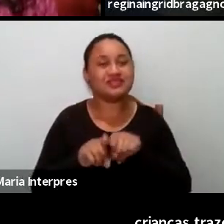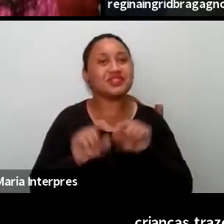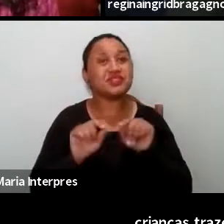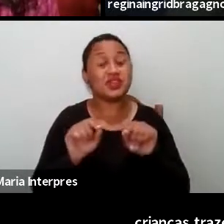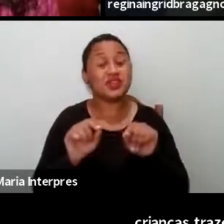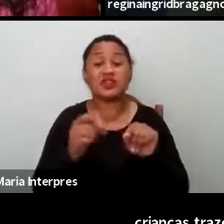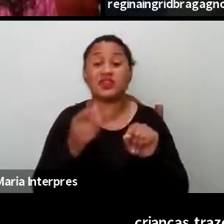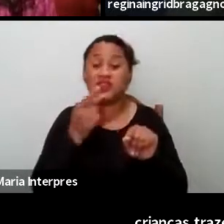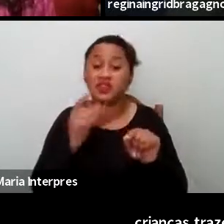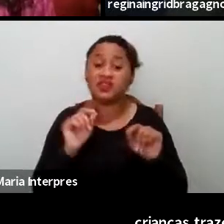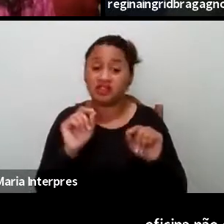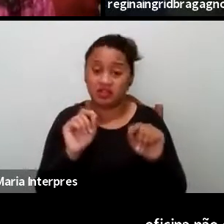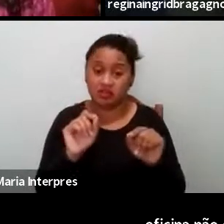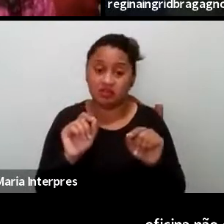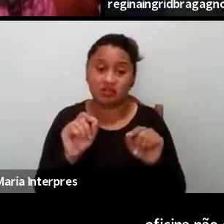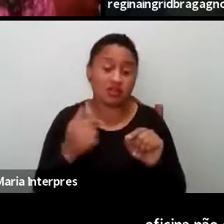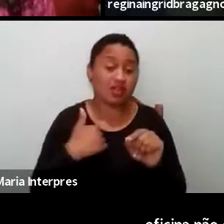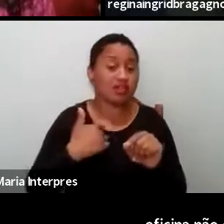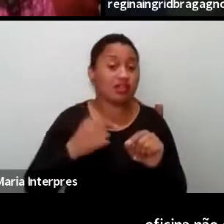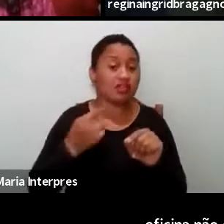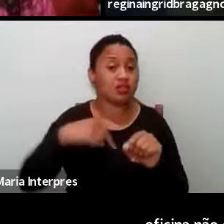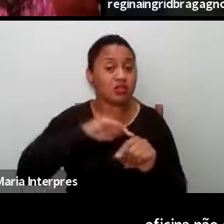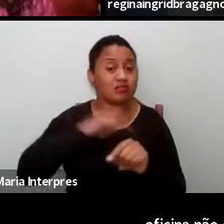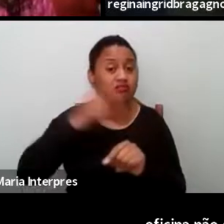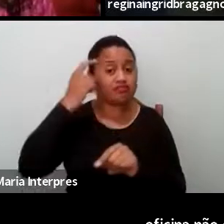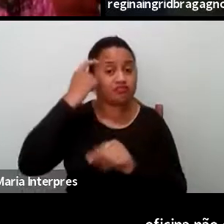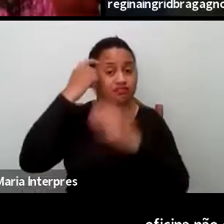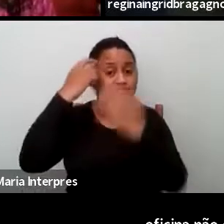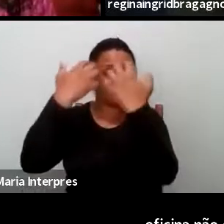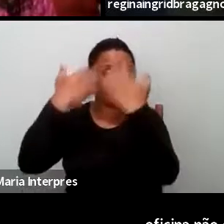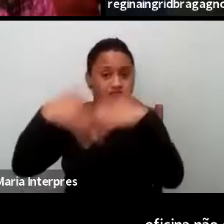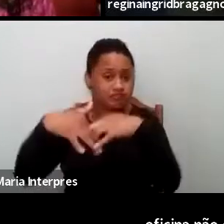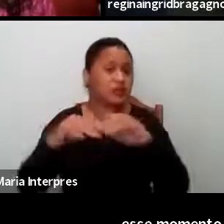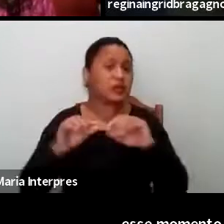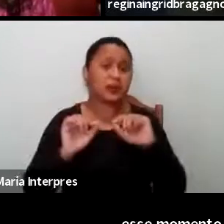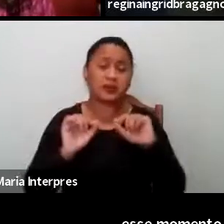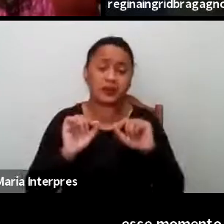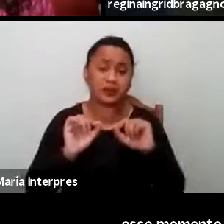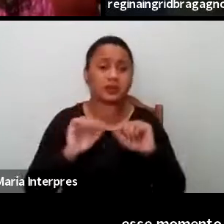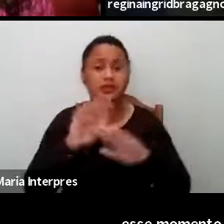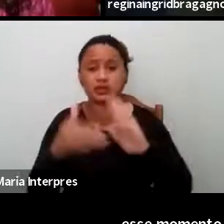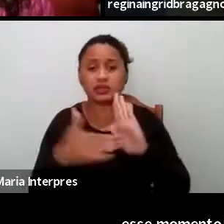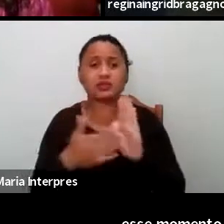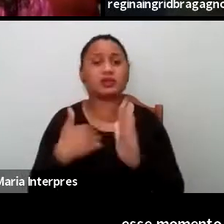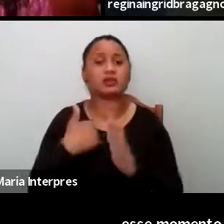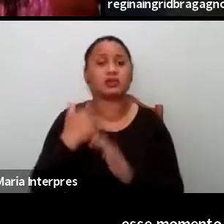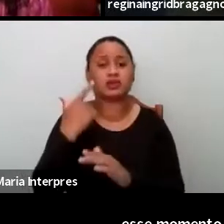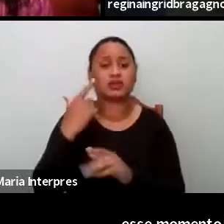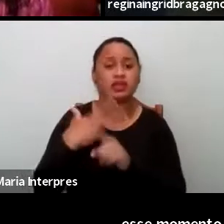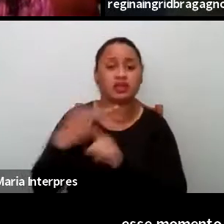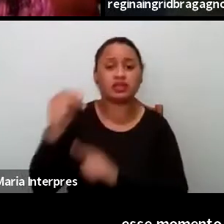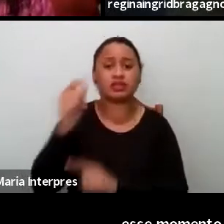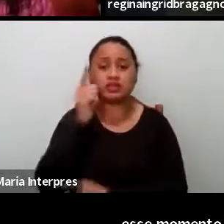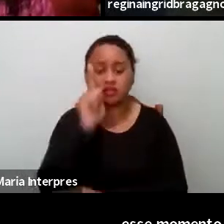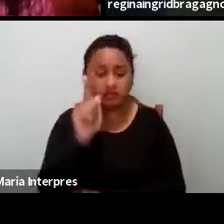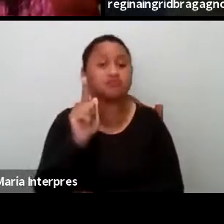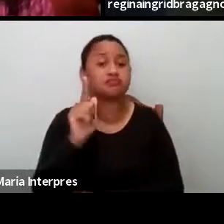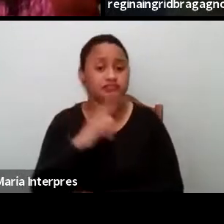também faz a gente pensar o que de todas as conquistas que foram pro texto da lei,